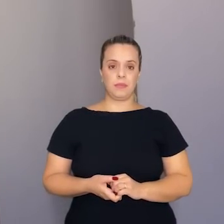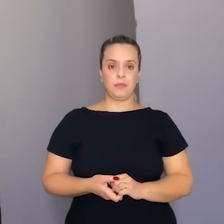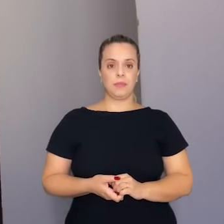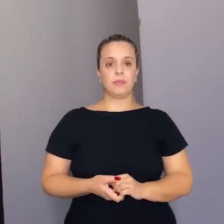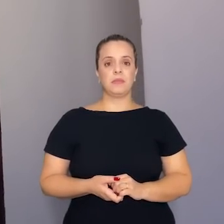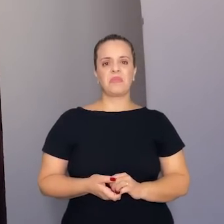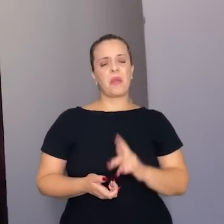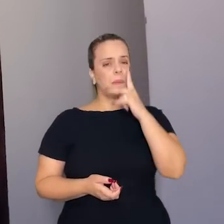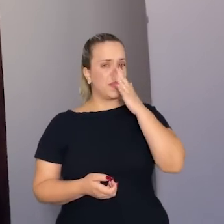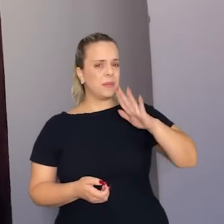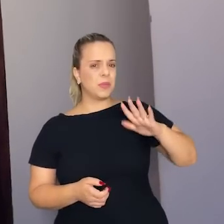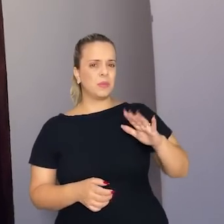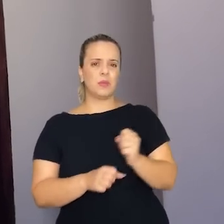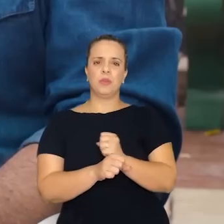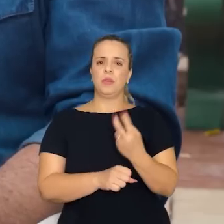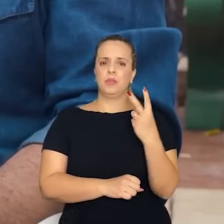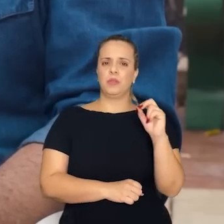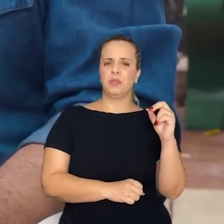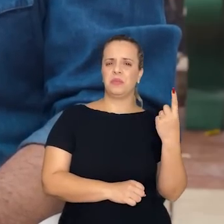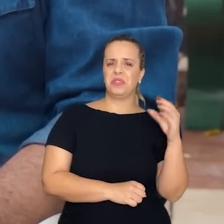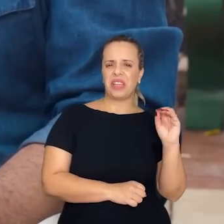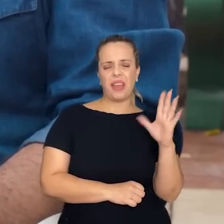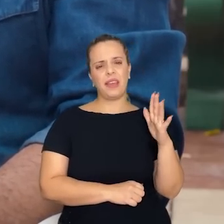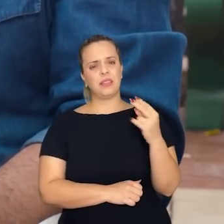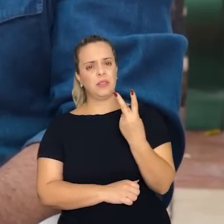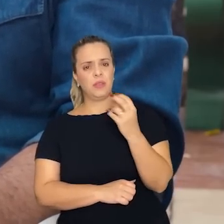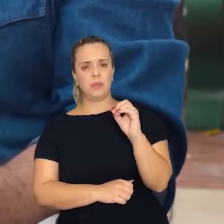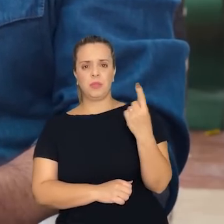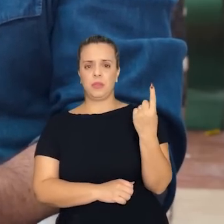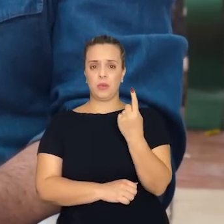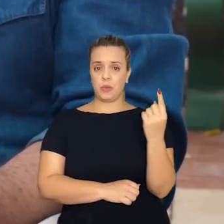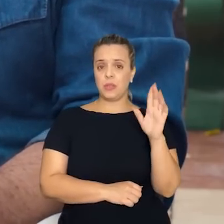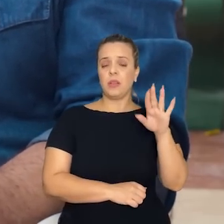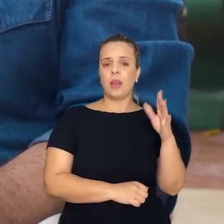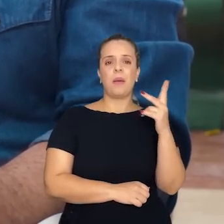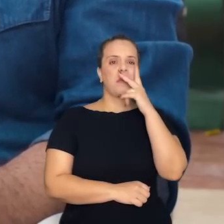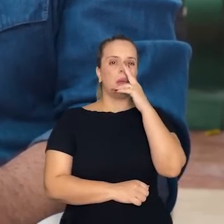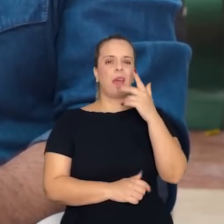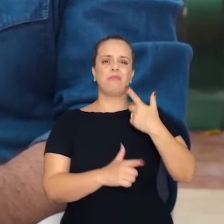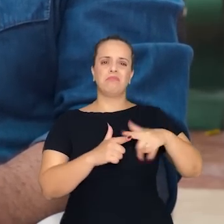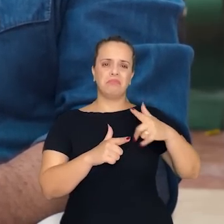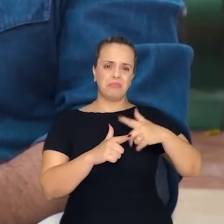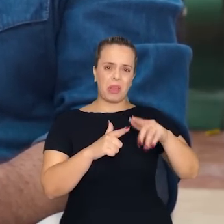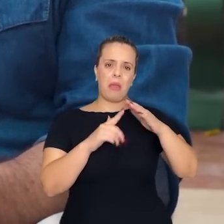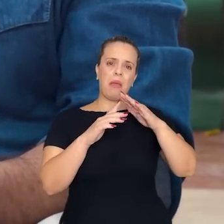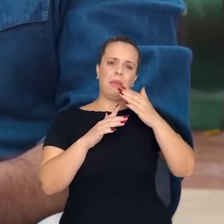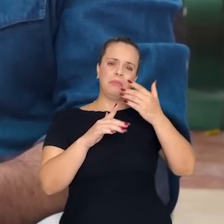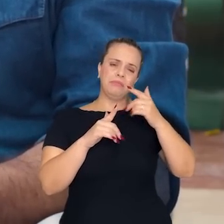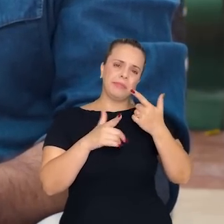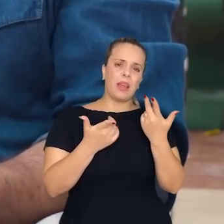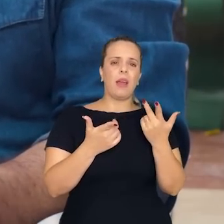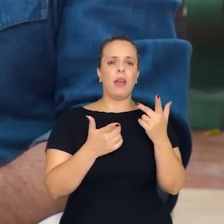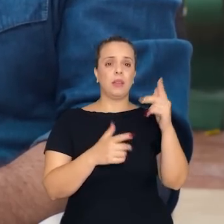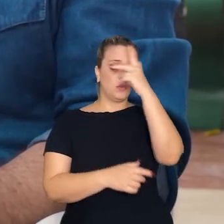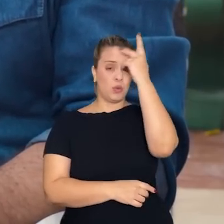Mais ou menos em 2010, 2011, ele passou por um processo de arruinamento, os proprietários perderam boa